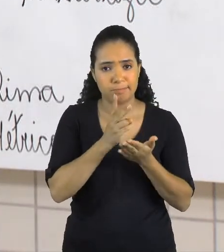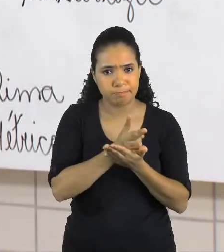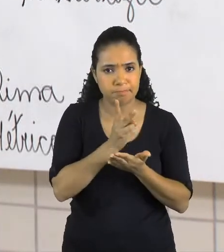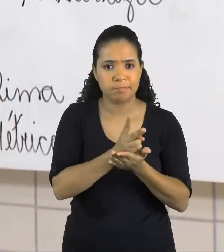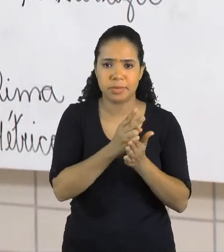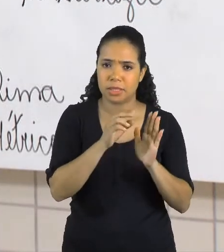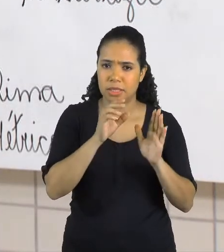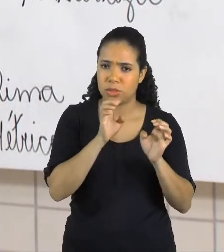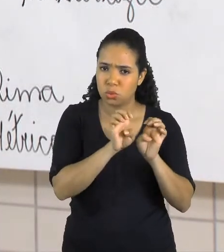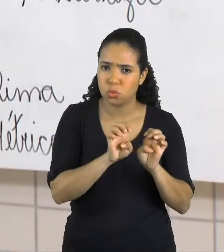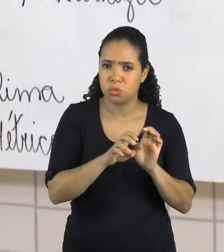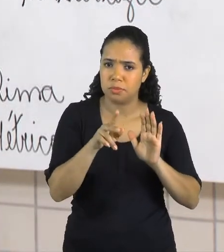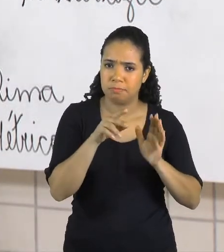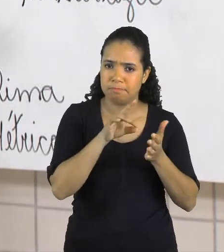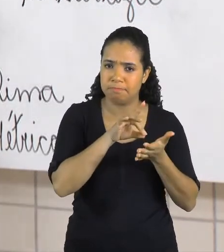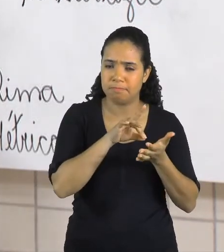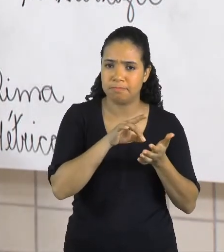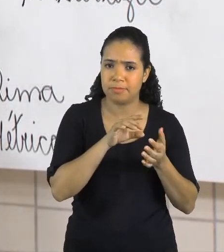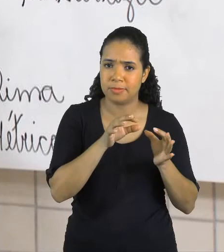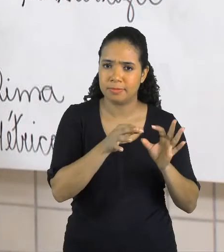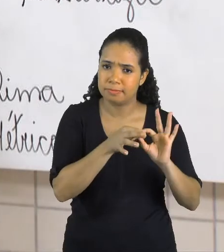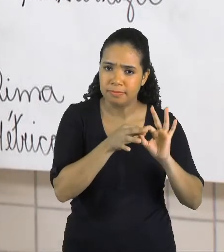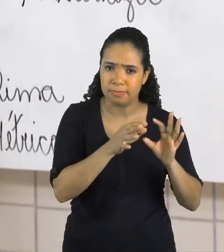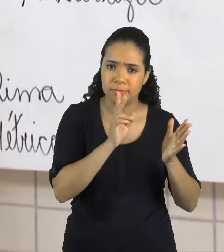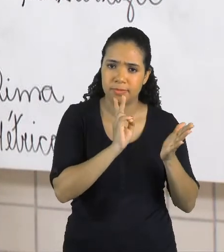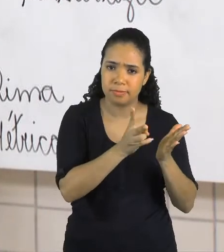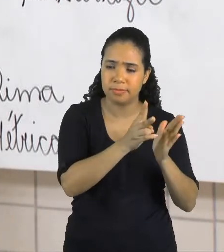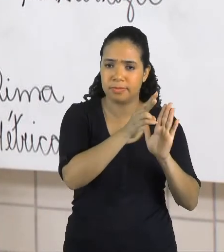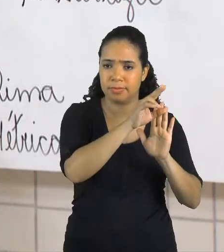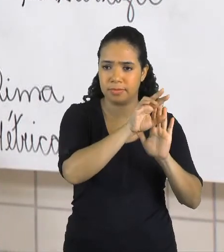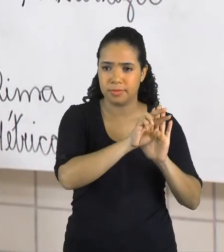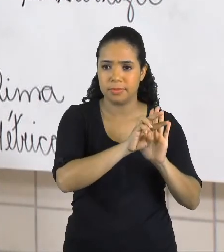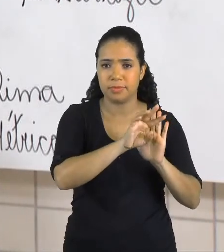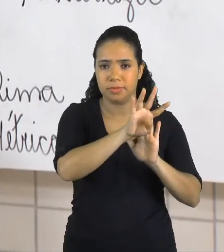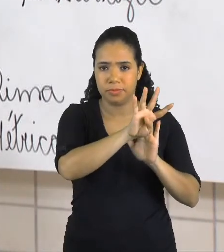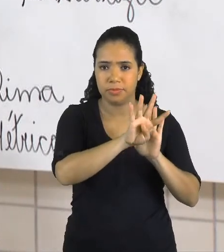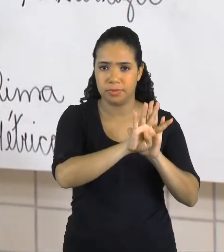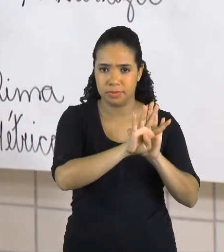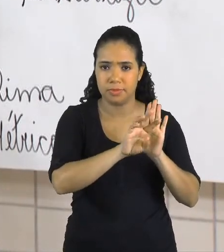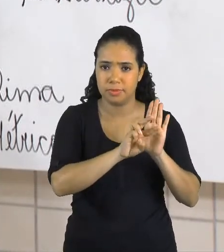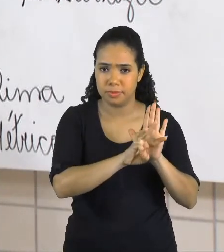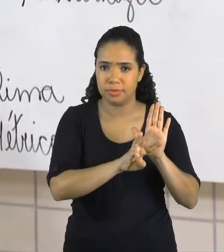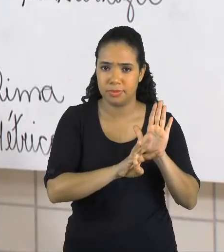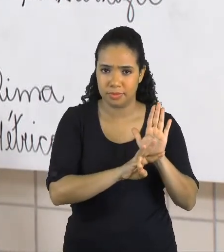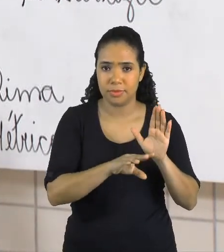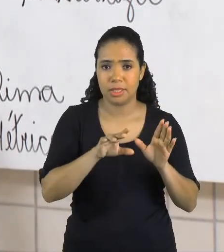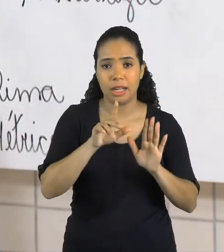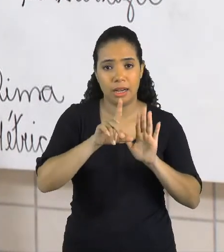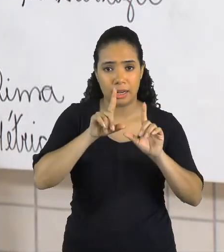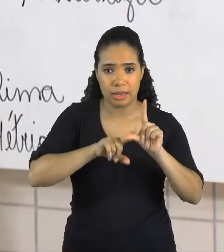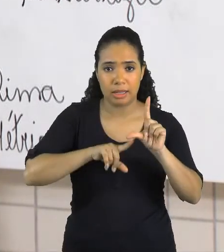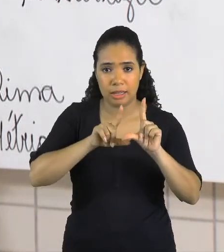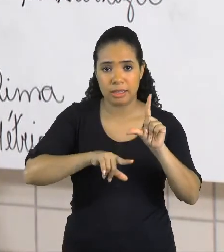estrutura-se obrigatoriamente em dois quartetos e dois tercetos. Letra A.